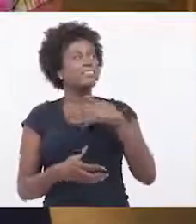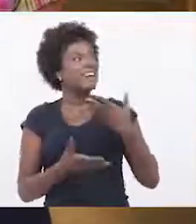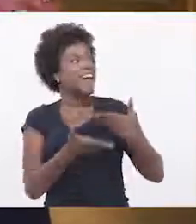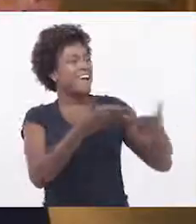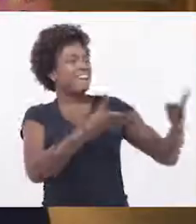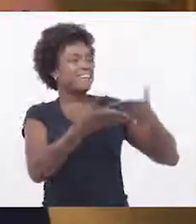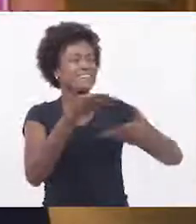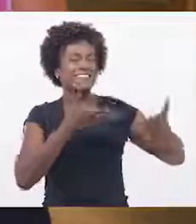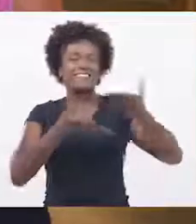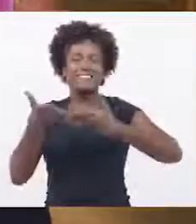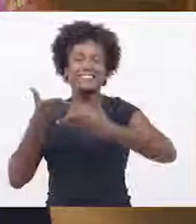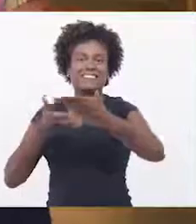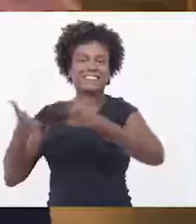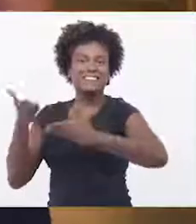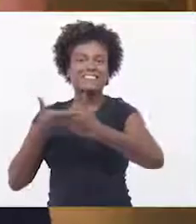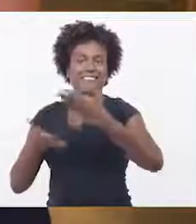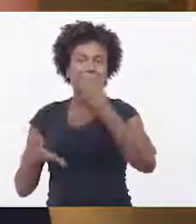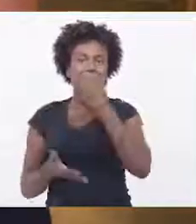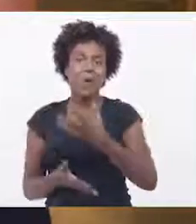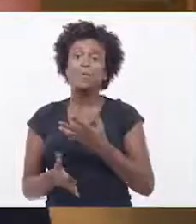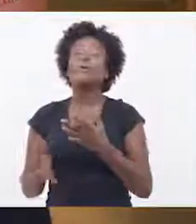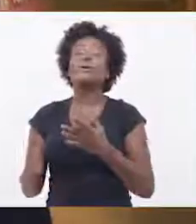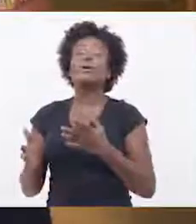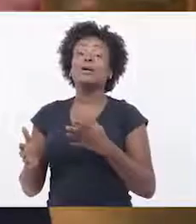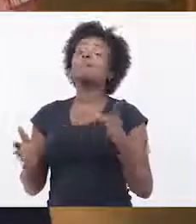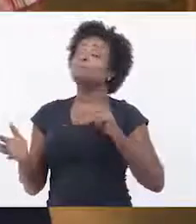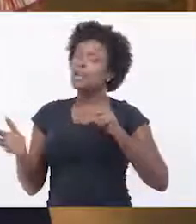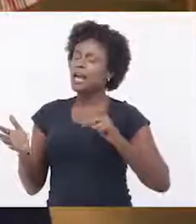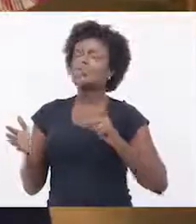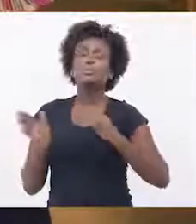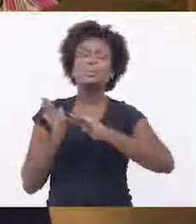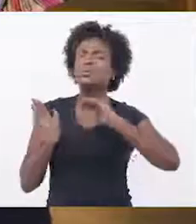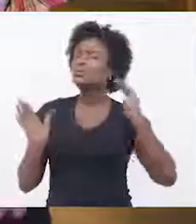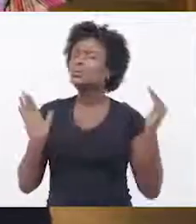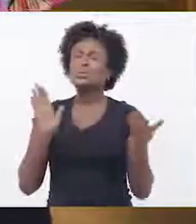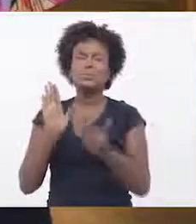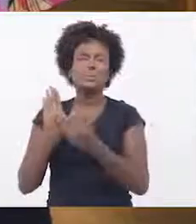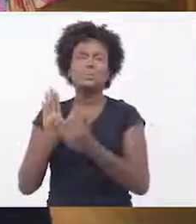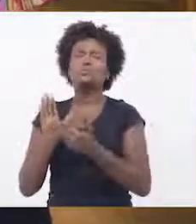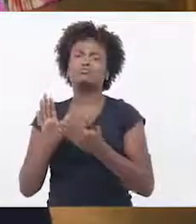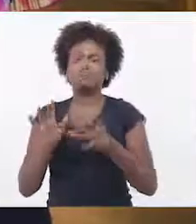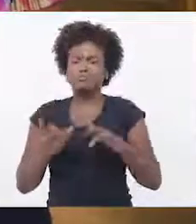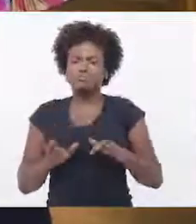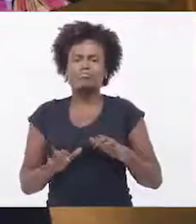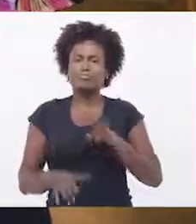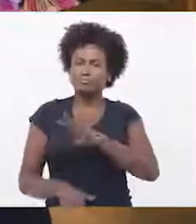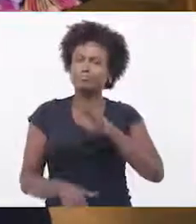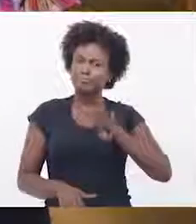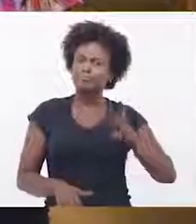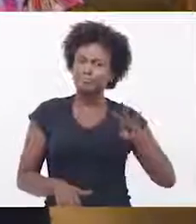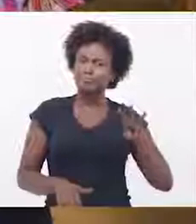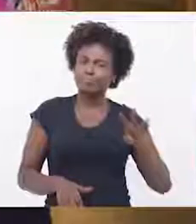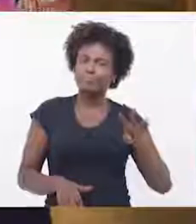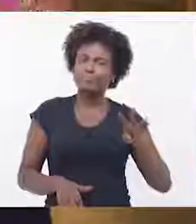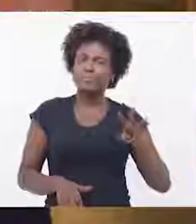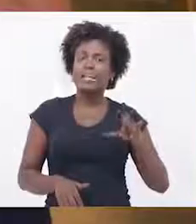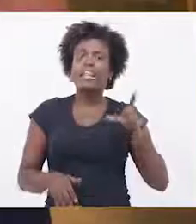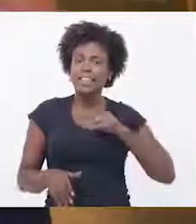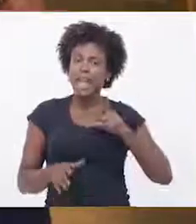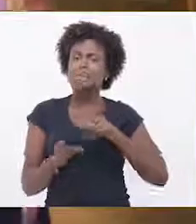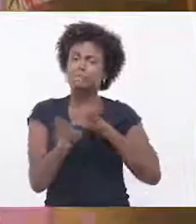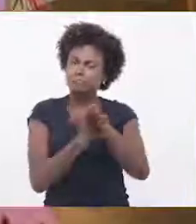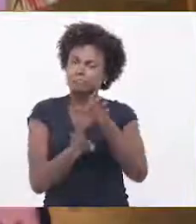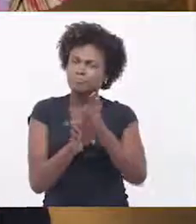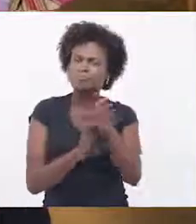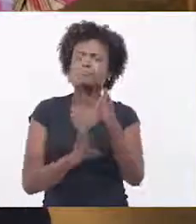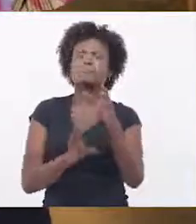ideias. É muito mais legal você fazer um projeto quando você está numa equipe do que quando você está fazendo sozinho, e isso engaja também muito mais as pessoas. A gente tem